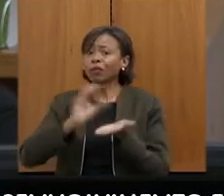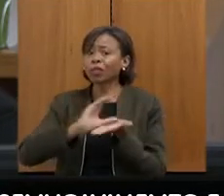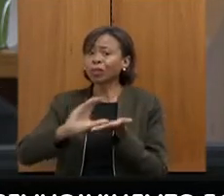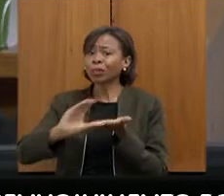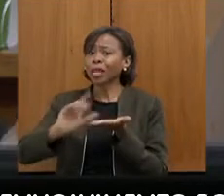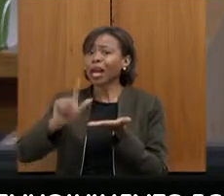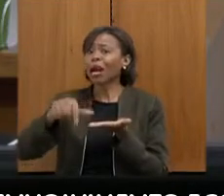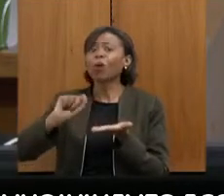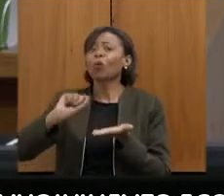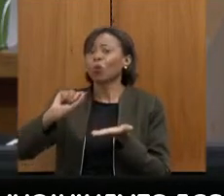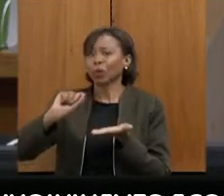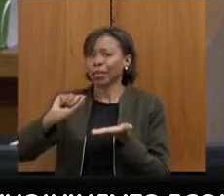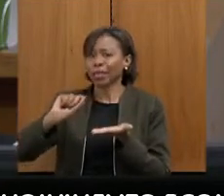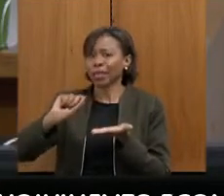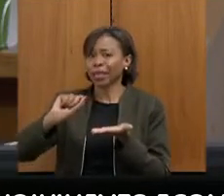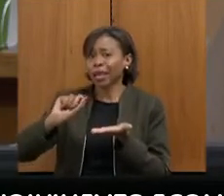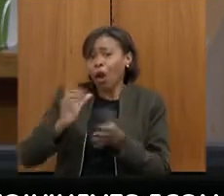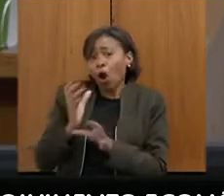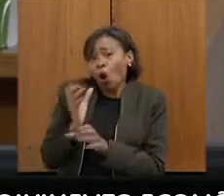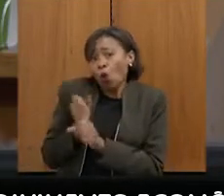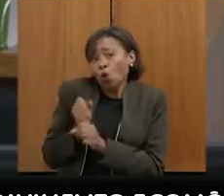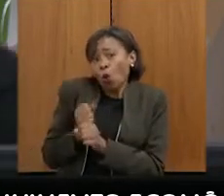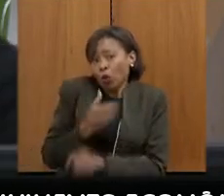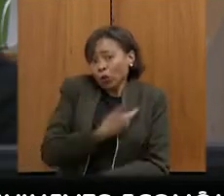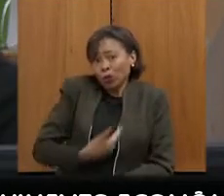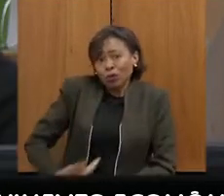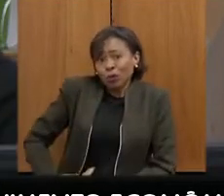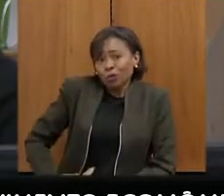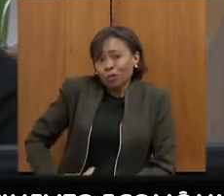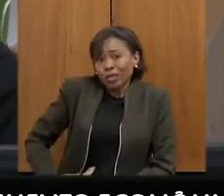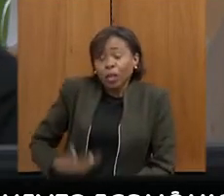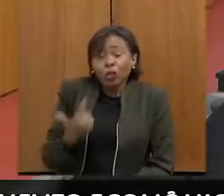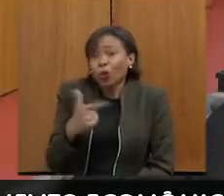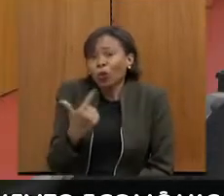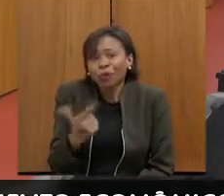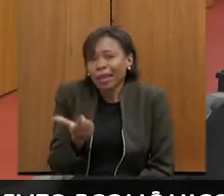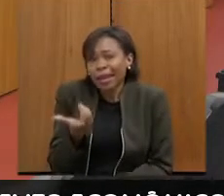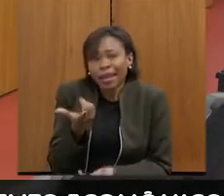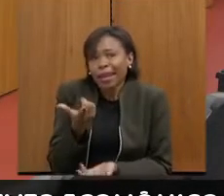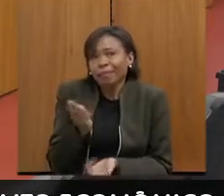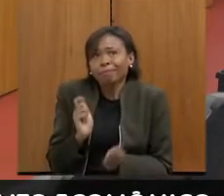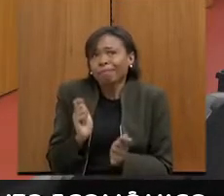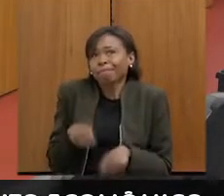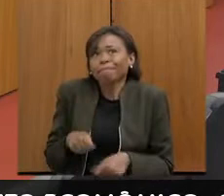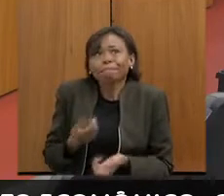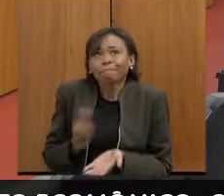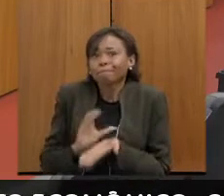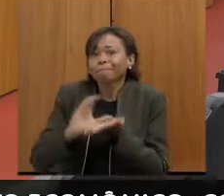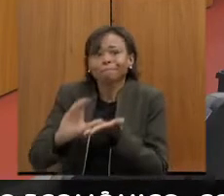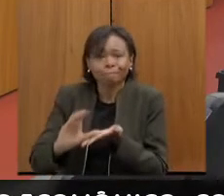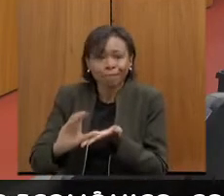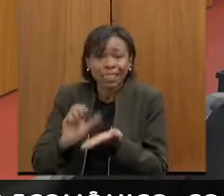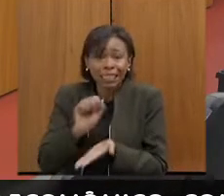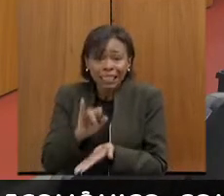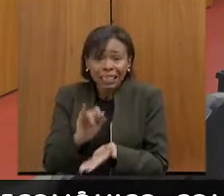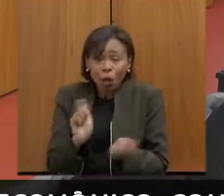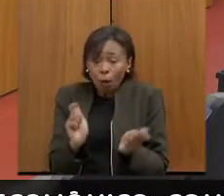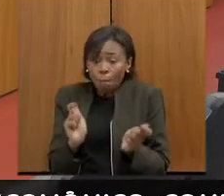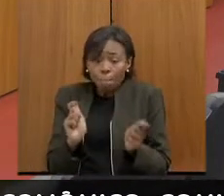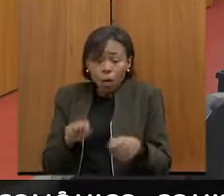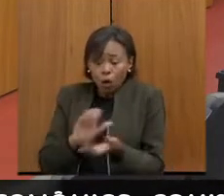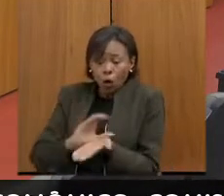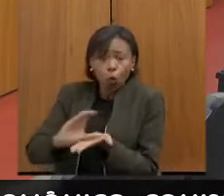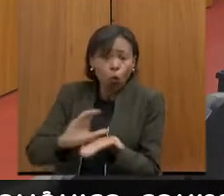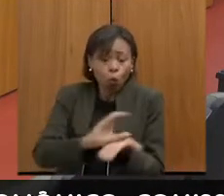O que congela investimento é você não ter capacidade de dar recurso. Então, a partir do momento em que você não tem capacidade de dar